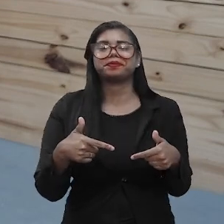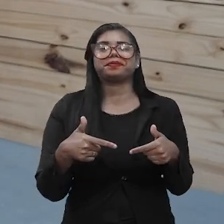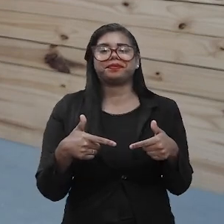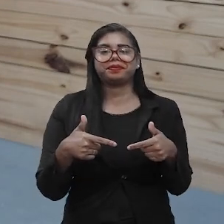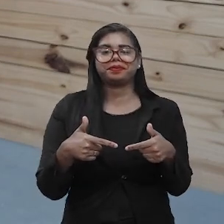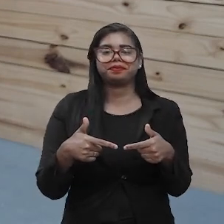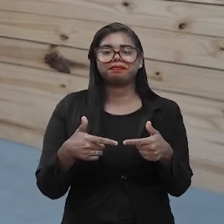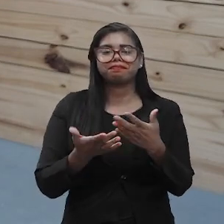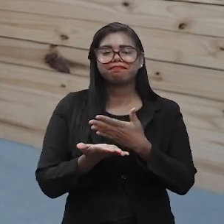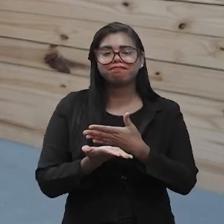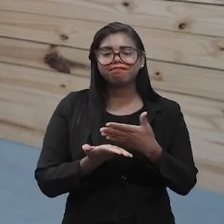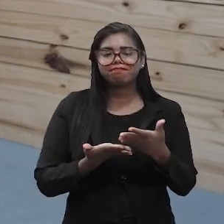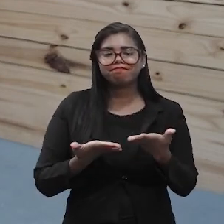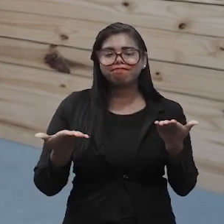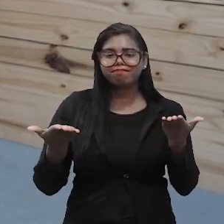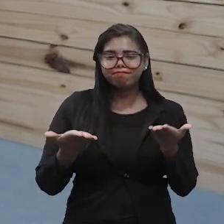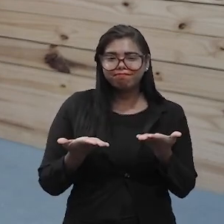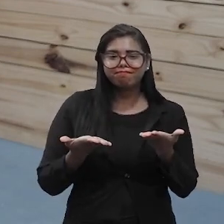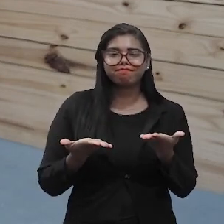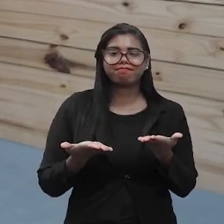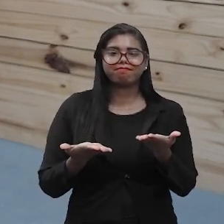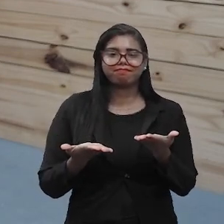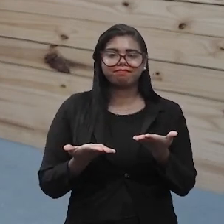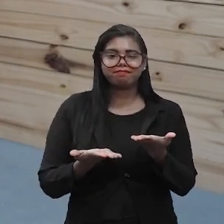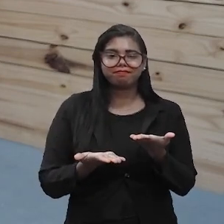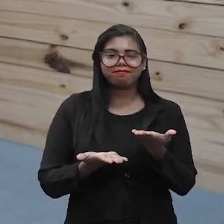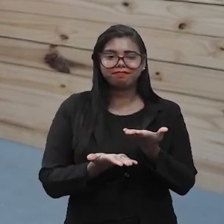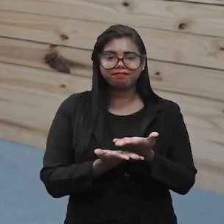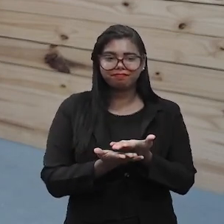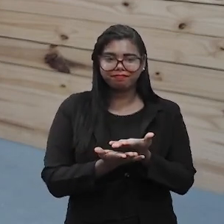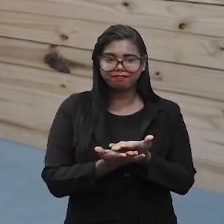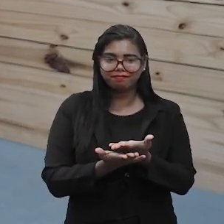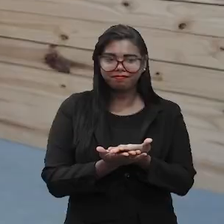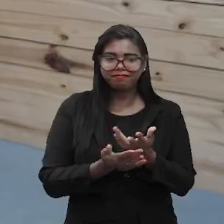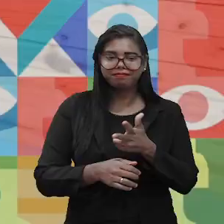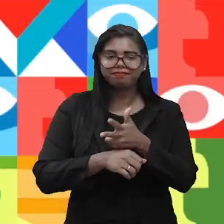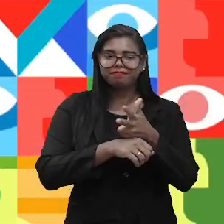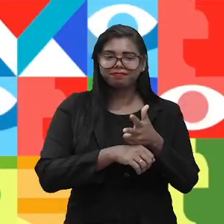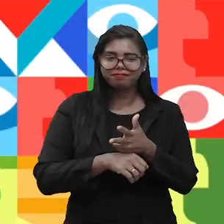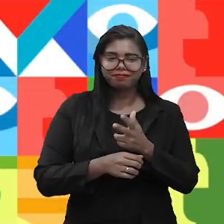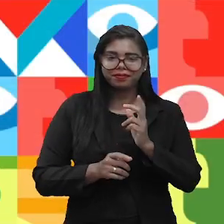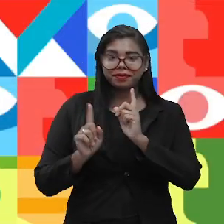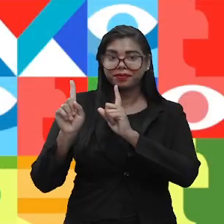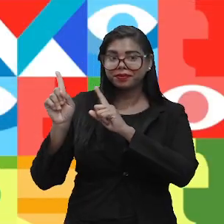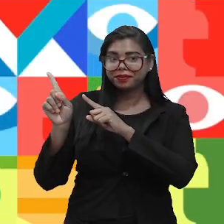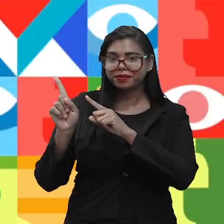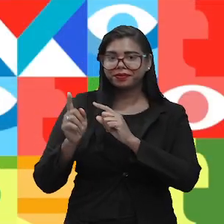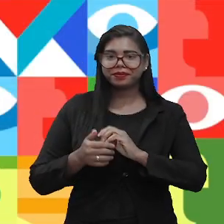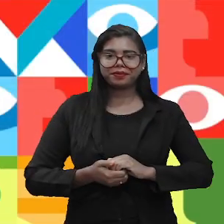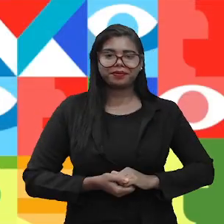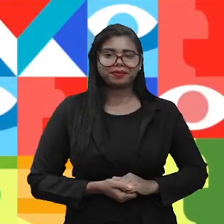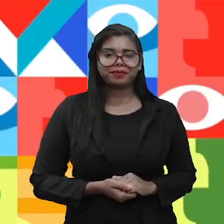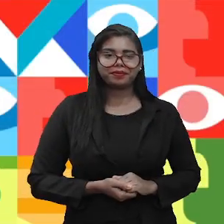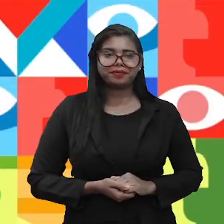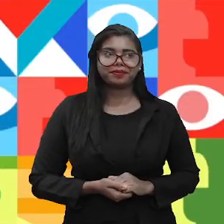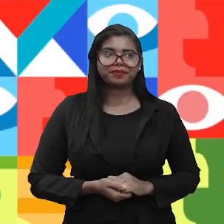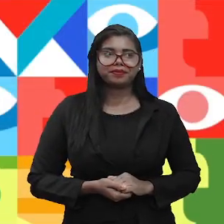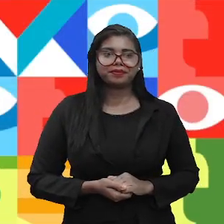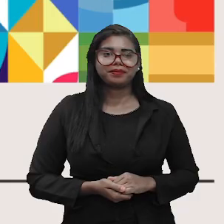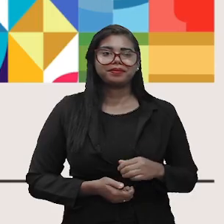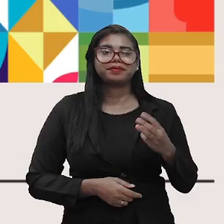Vamos iniciar agora a nossa videoaula, que é da terceira